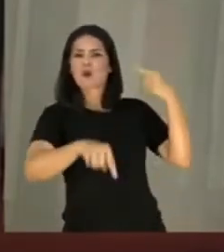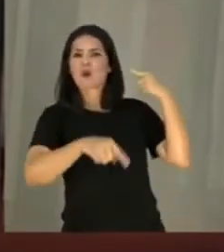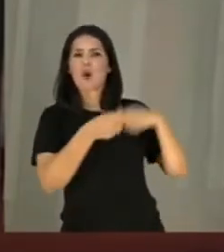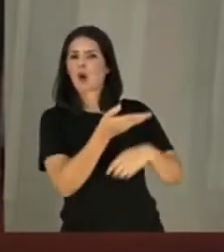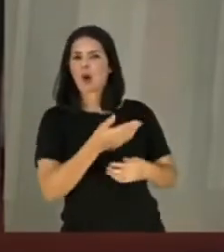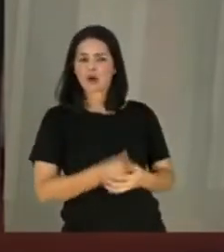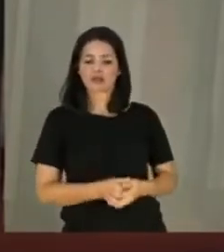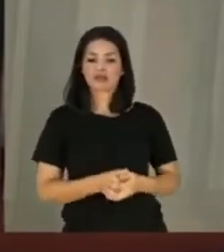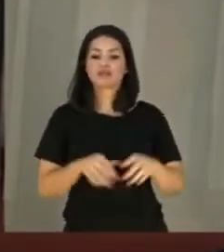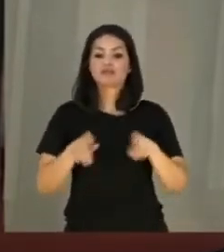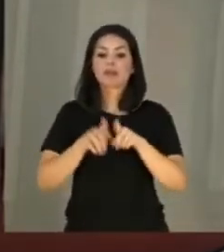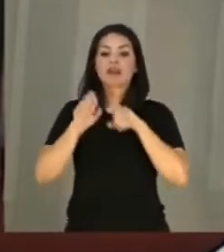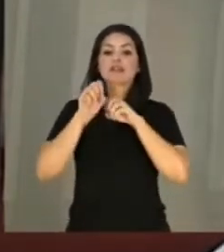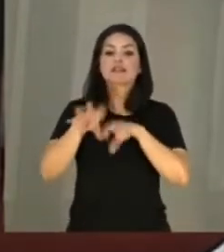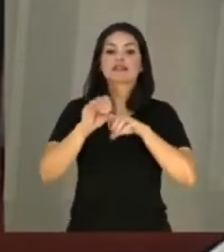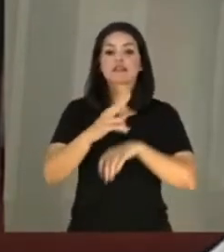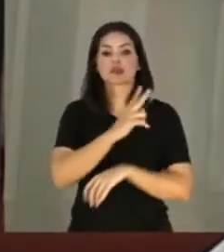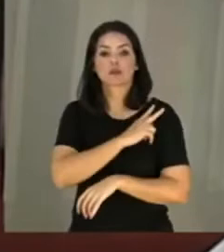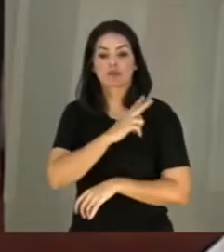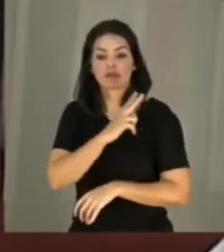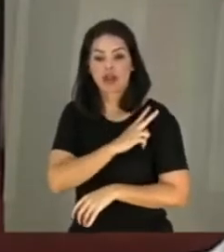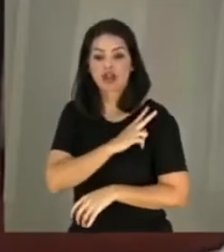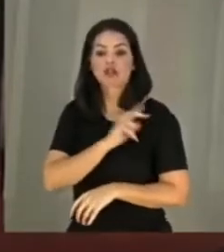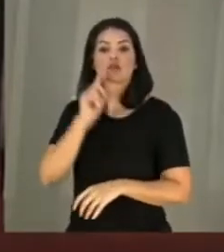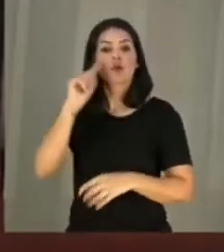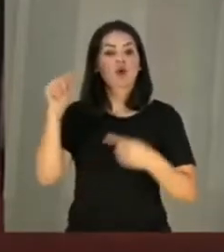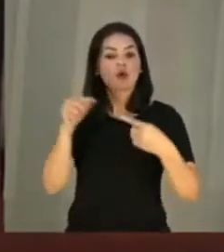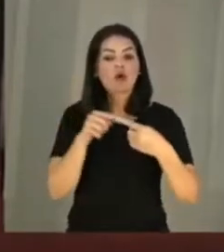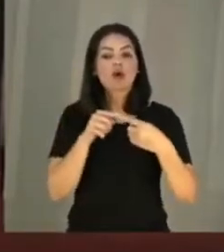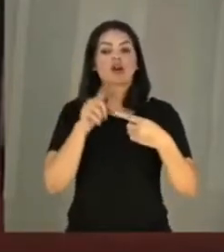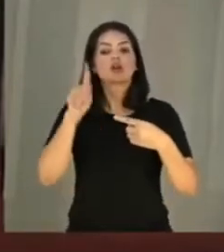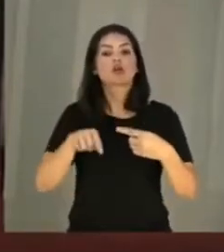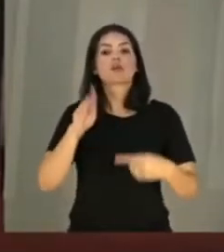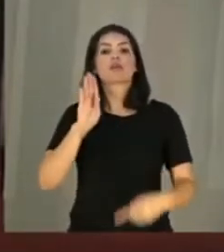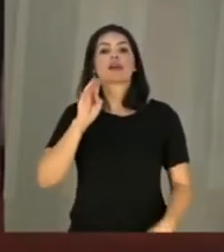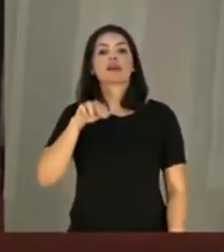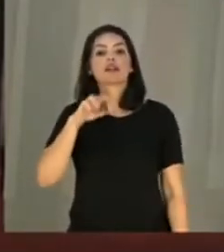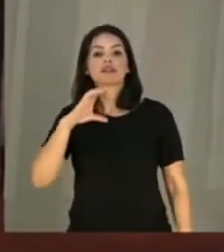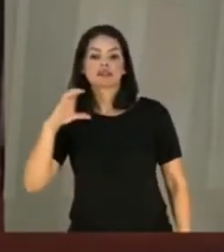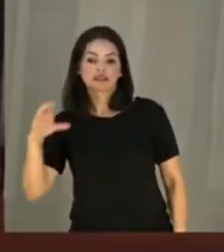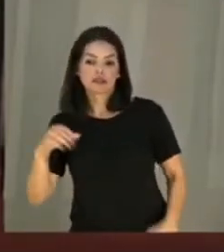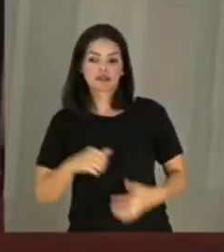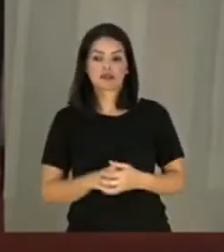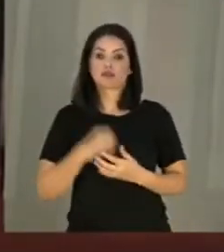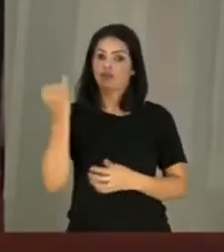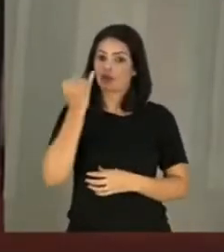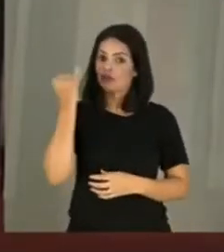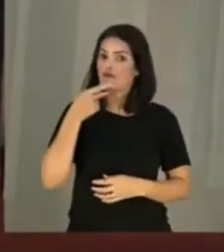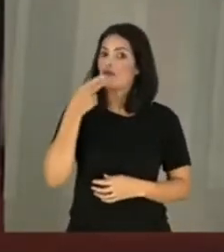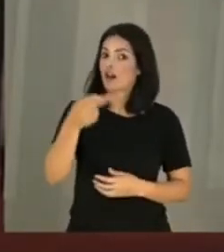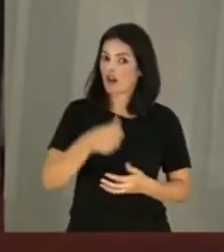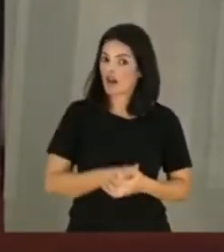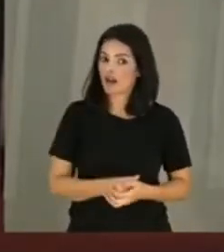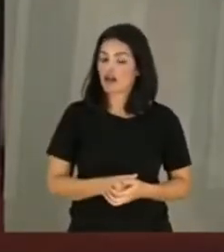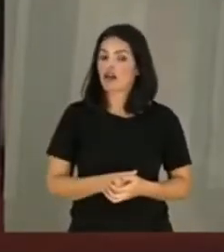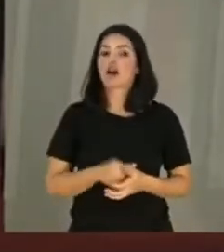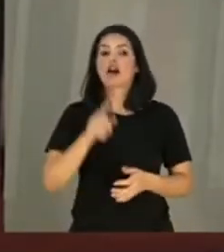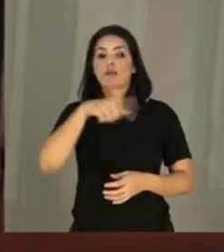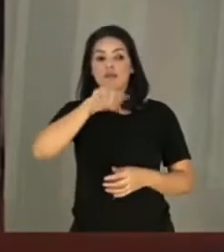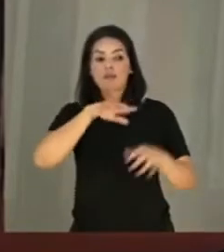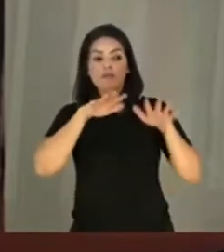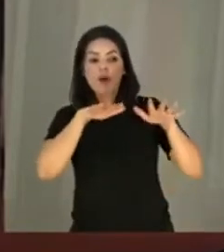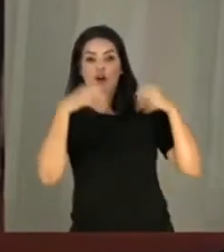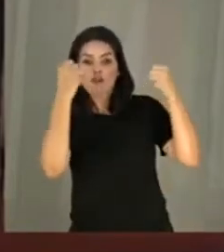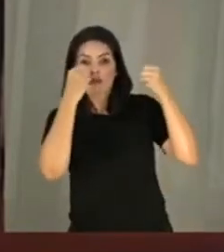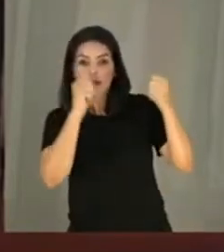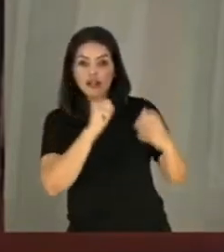fragilização do ensino médio pela expectativa de implementação da BNCC, importa salientarmos que o que tem sido defendido como um movimento